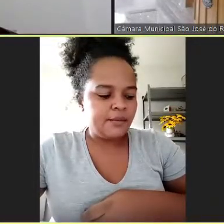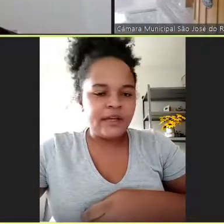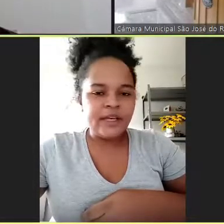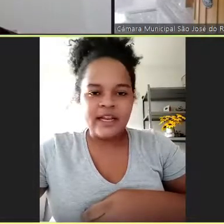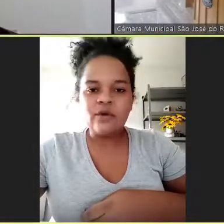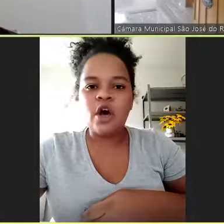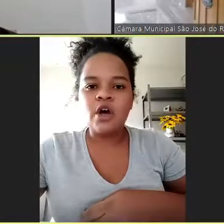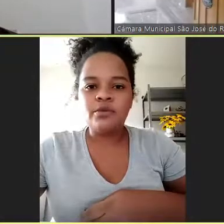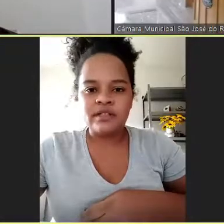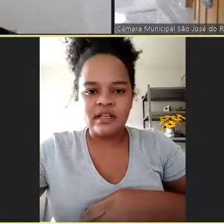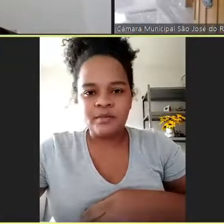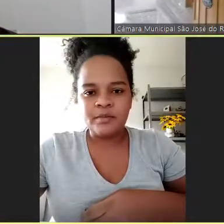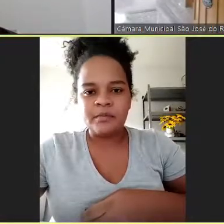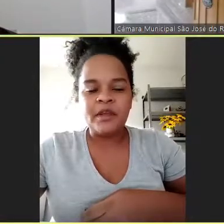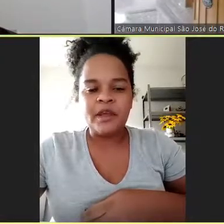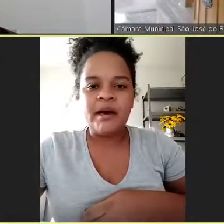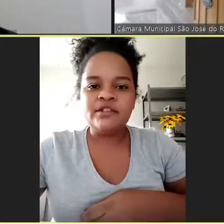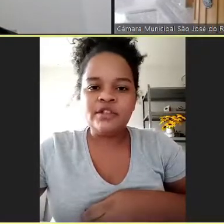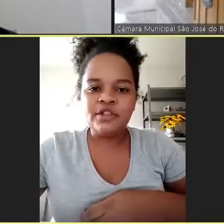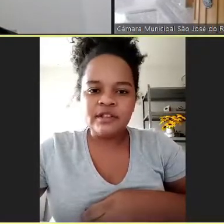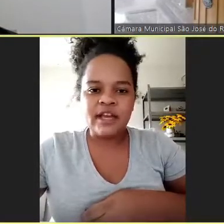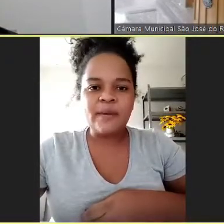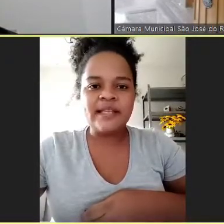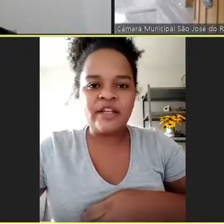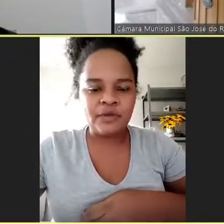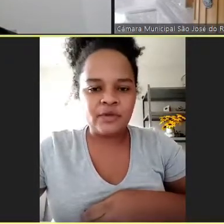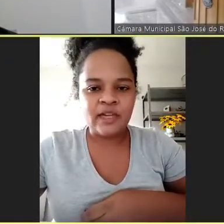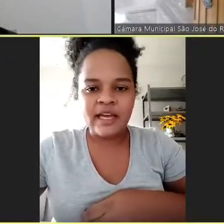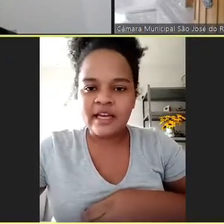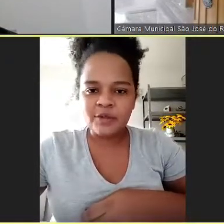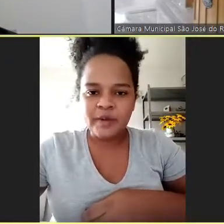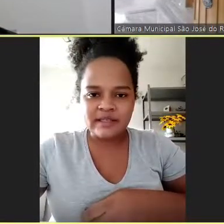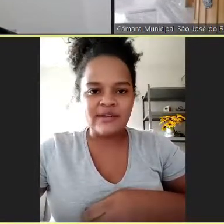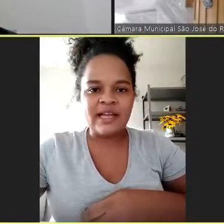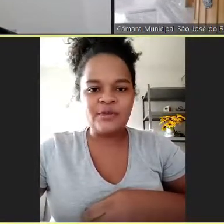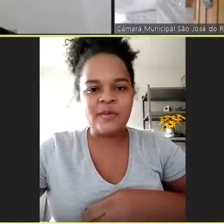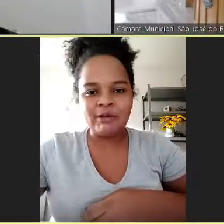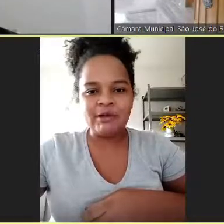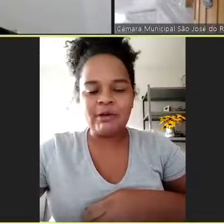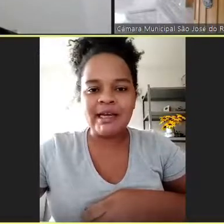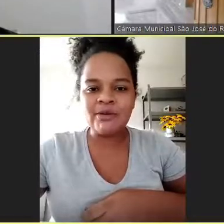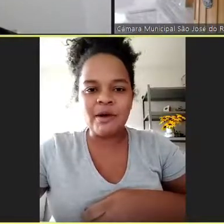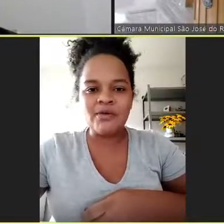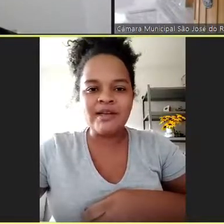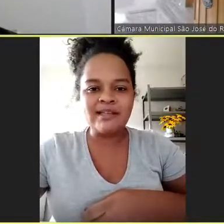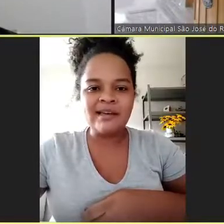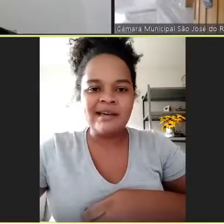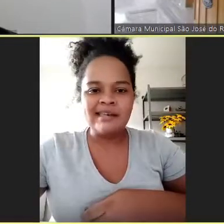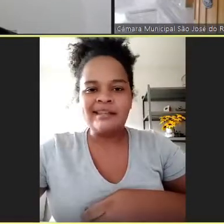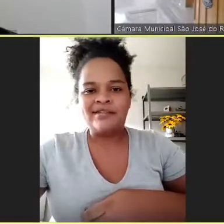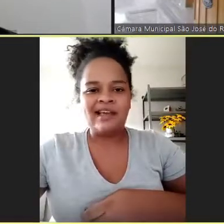Por quê? Não só no município, mas a gente tem uma ideia de pessoa negra que a gente precisa falar de preto quando acontece alguma coisa